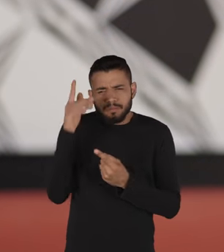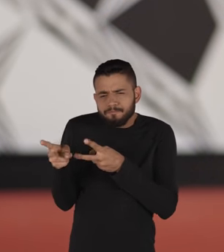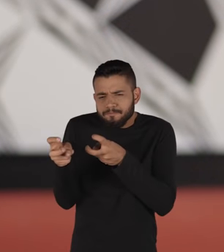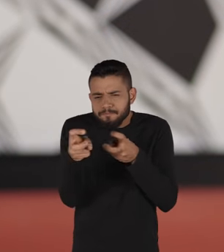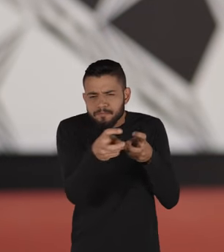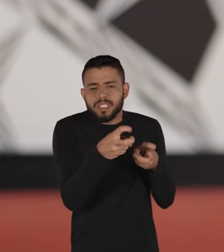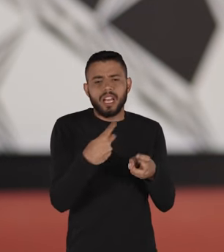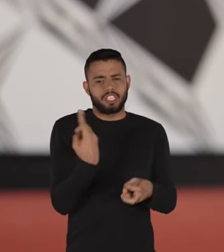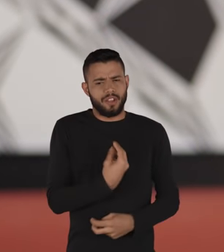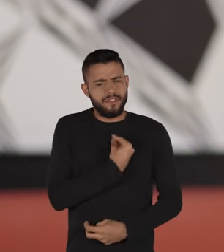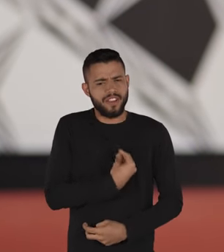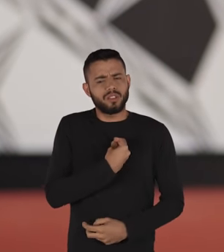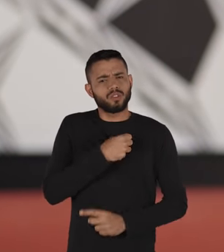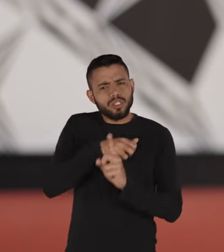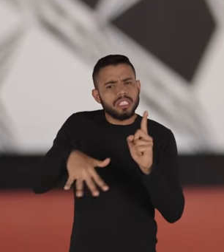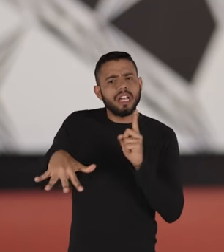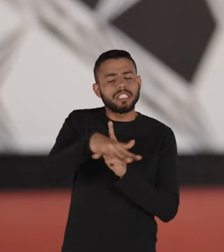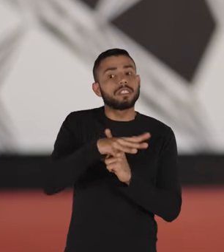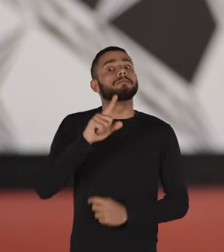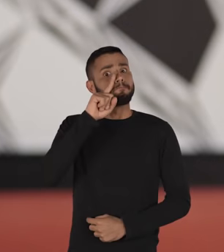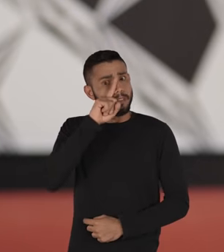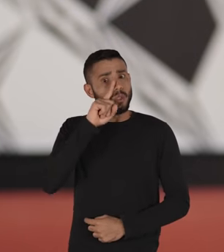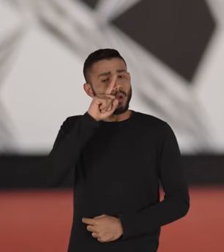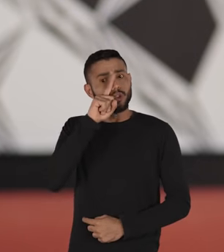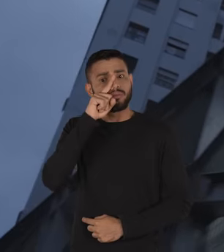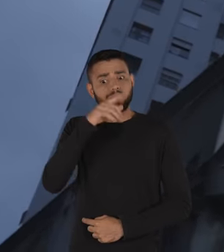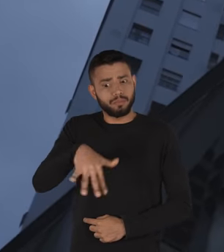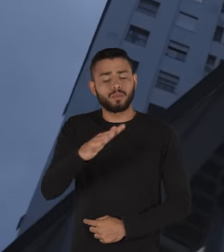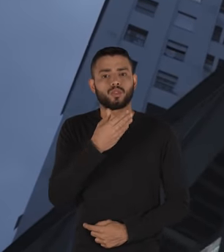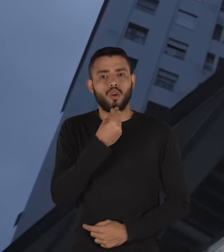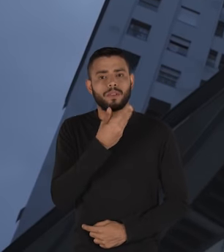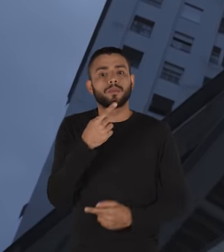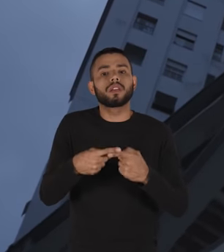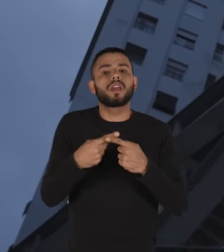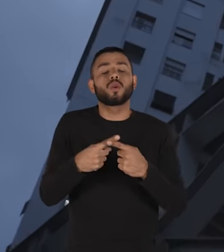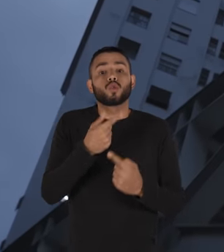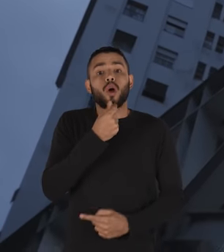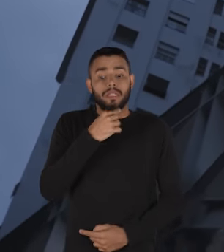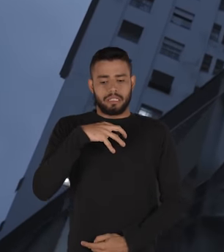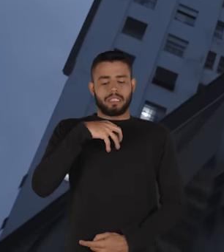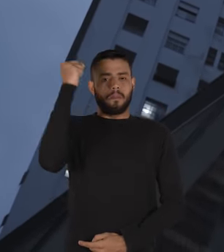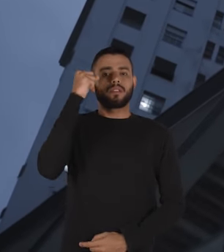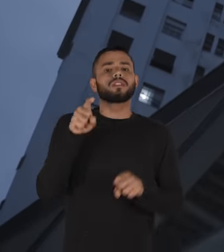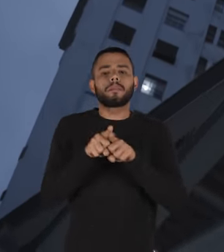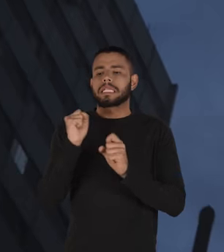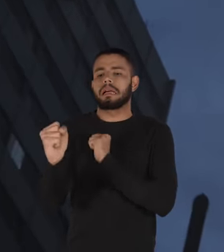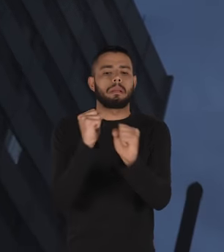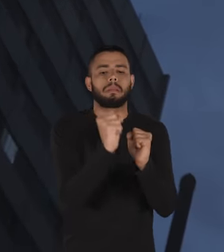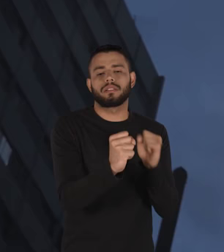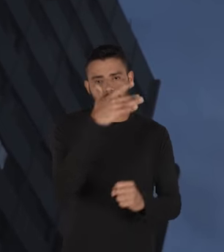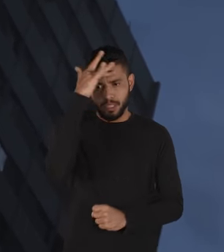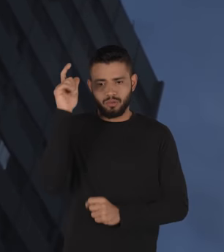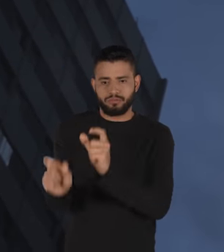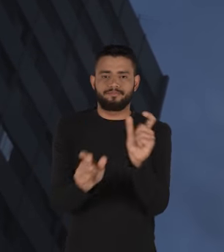nós estamos passando e vivendo na sociedade, elas são extremamente ameaçadores para os homens. Porque os homens, eles se matam e eles matam